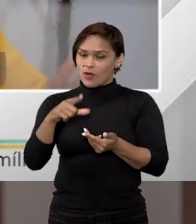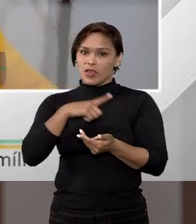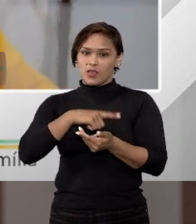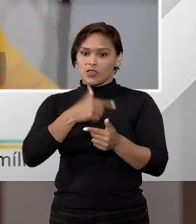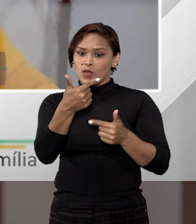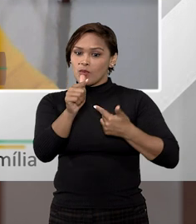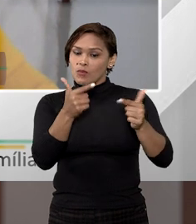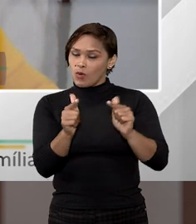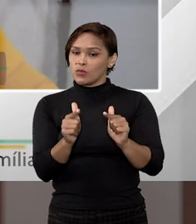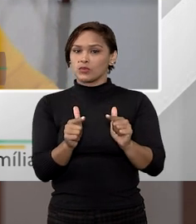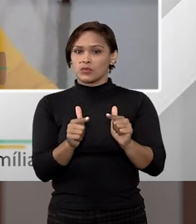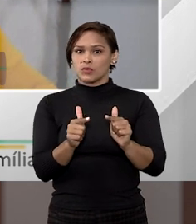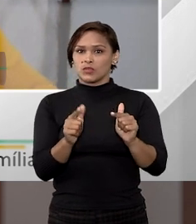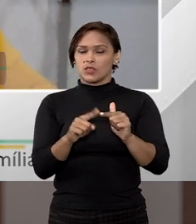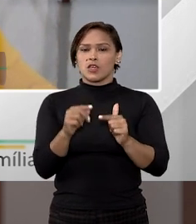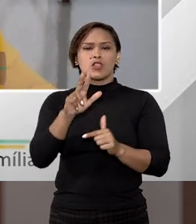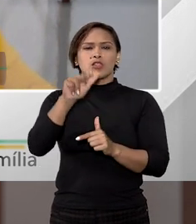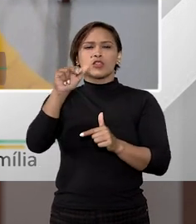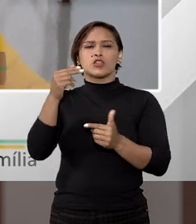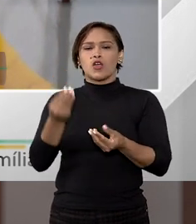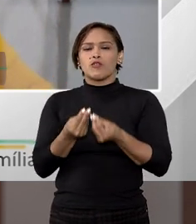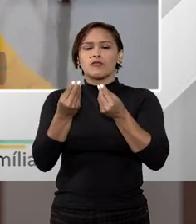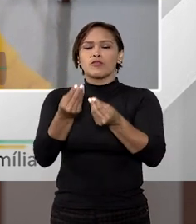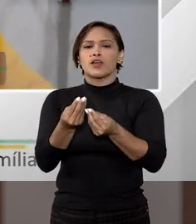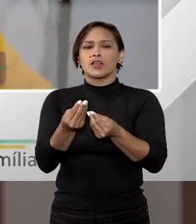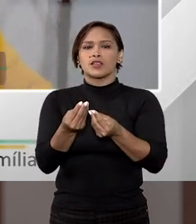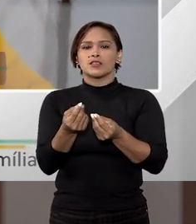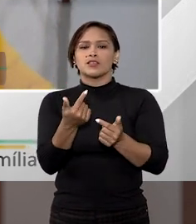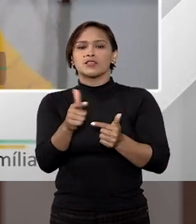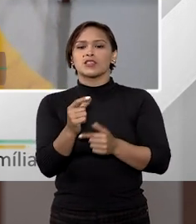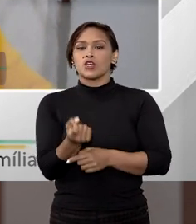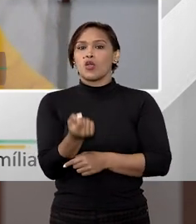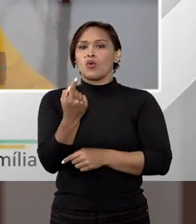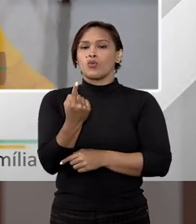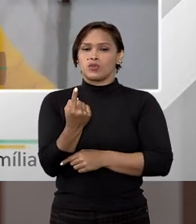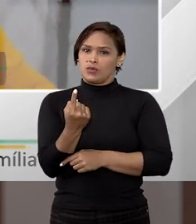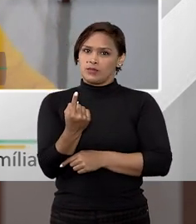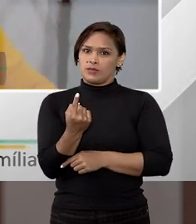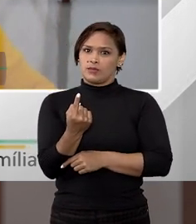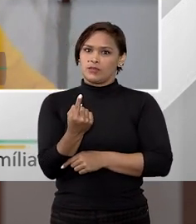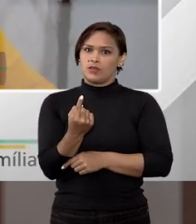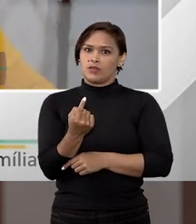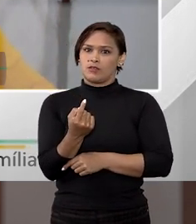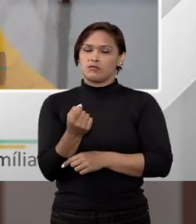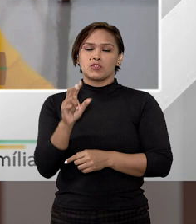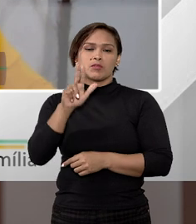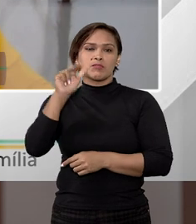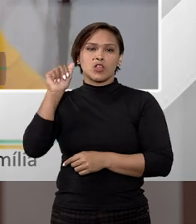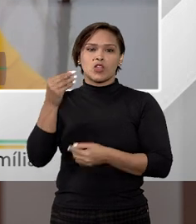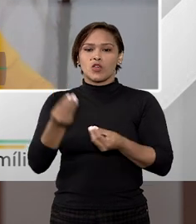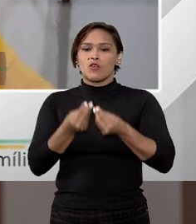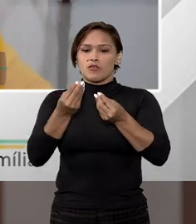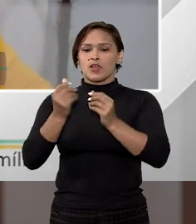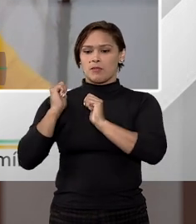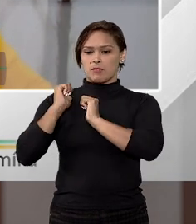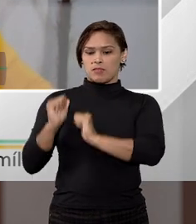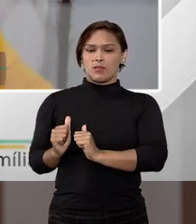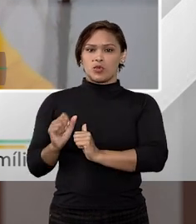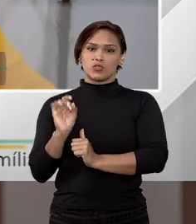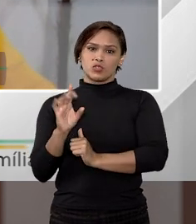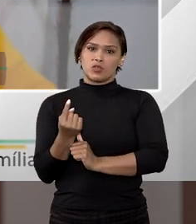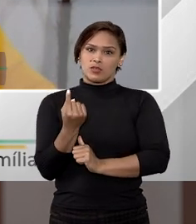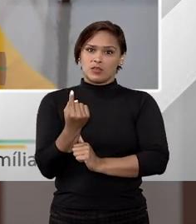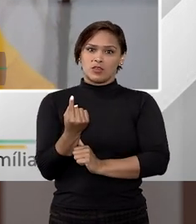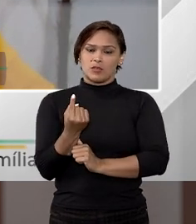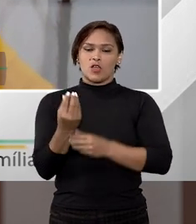ah, eu tenho outro para dispor, nós nunca oferecemos algo se nós temos aquele como bem único, você nunca oferece uma bolsa se você